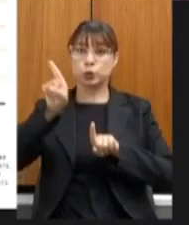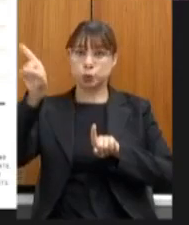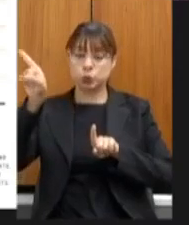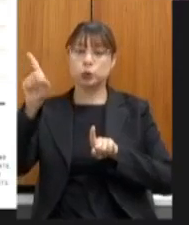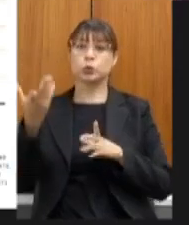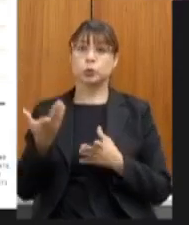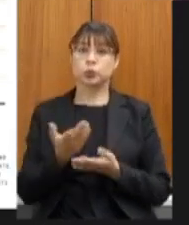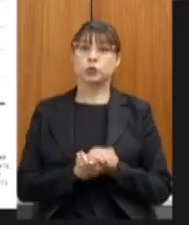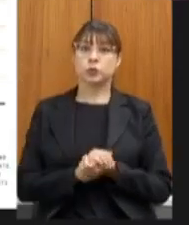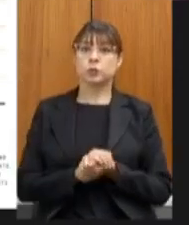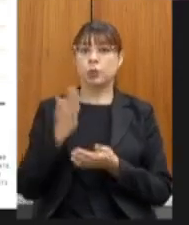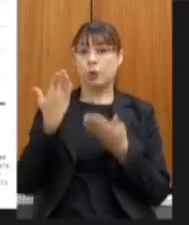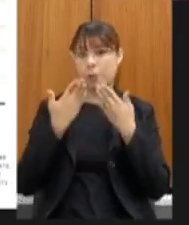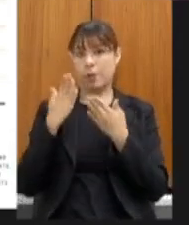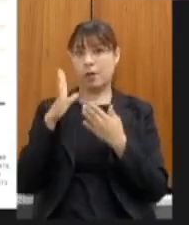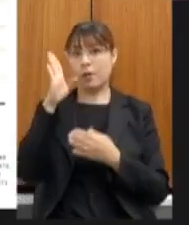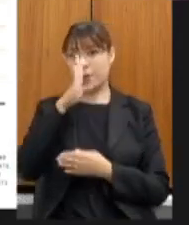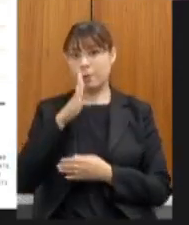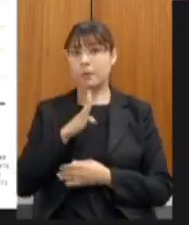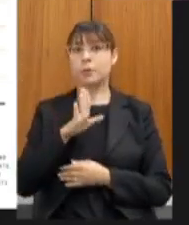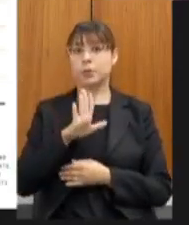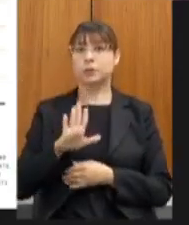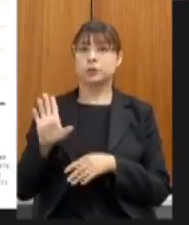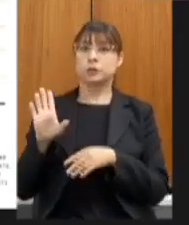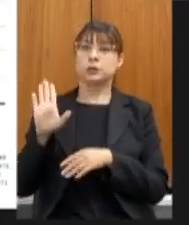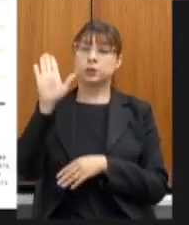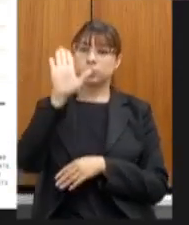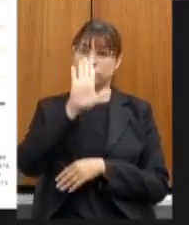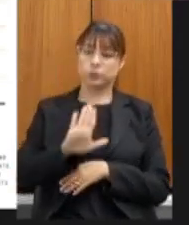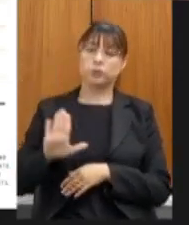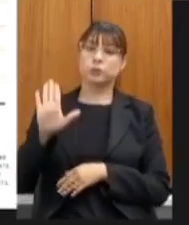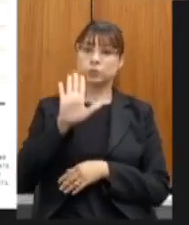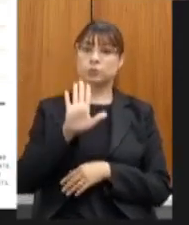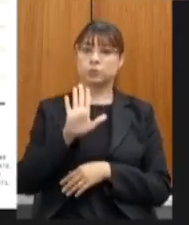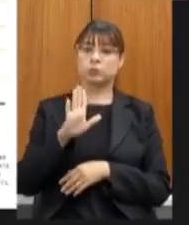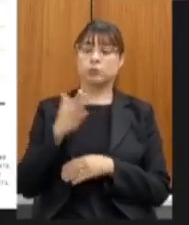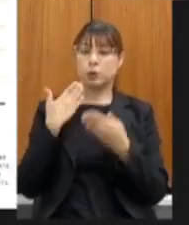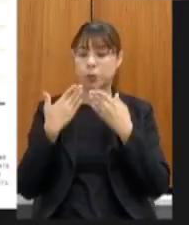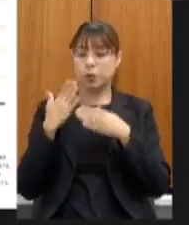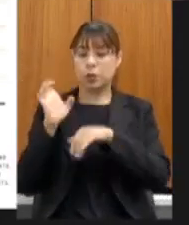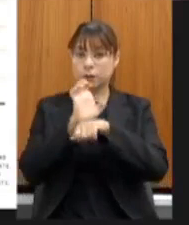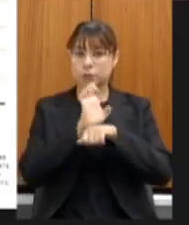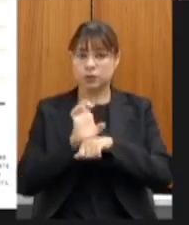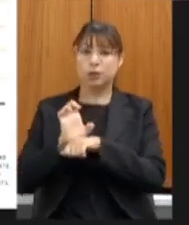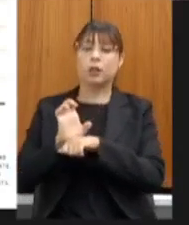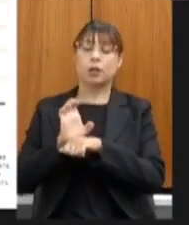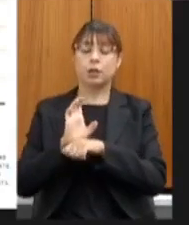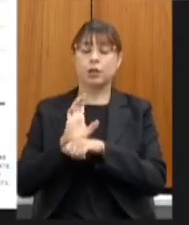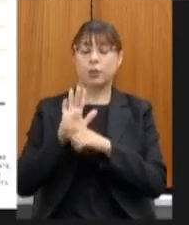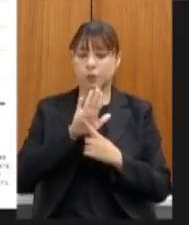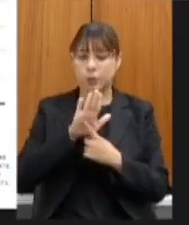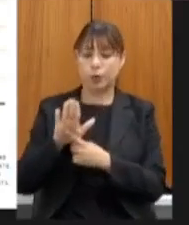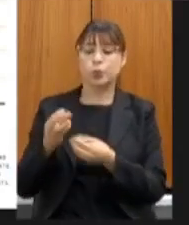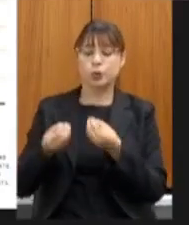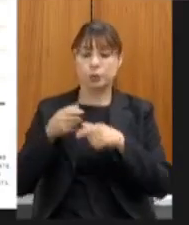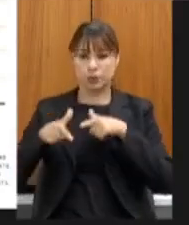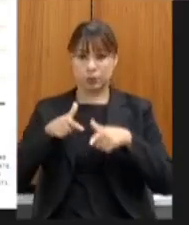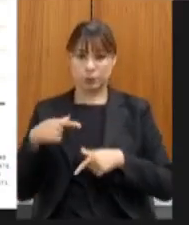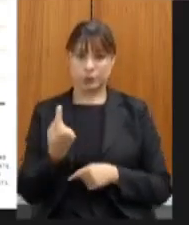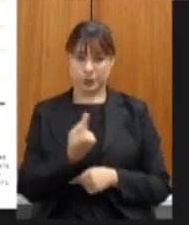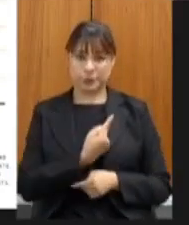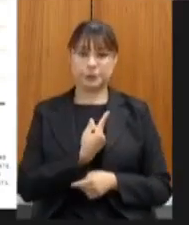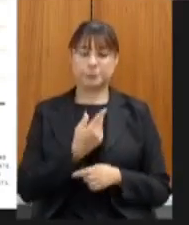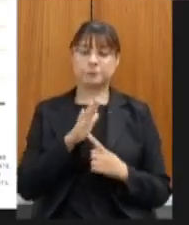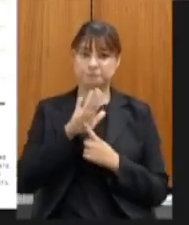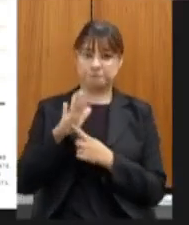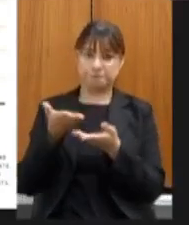Brasil comparativamente a todos os outros estados isso reflete todo o trabalho que a gente vem fazendo e vem compartilhando aqui com vocês nessa casa